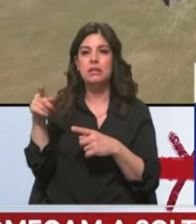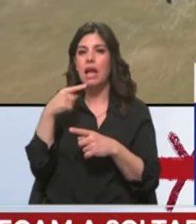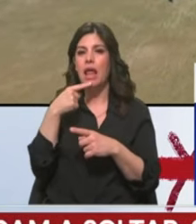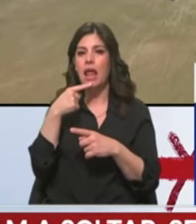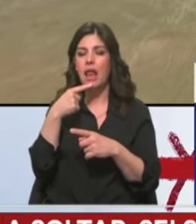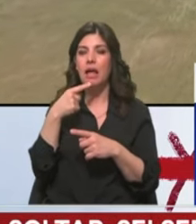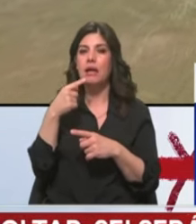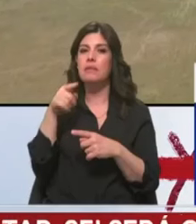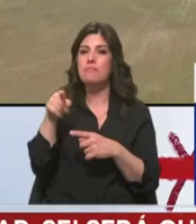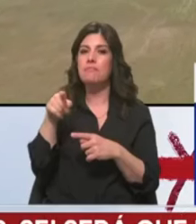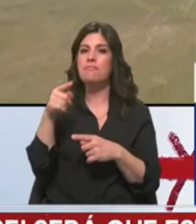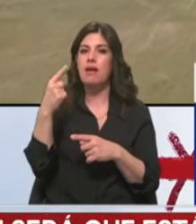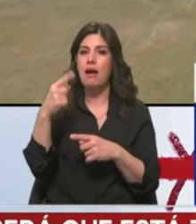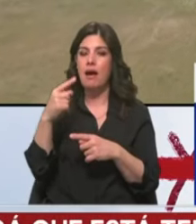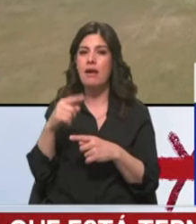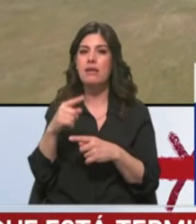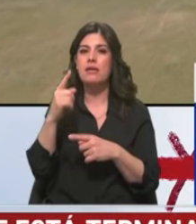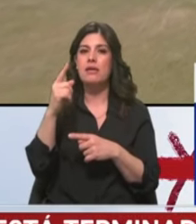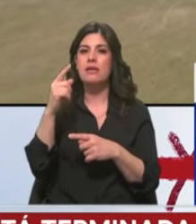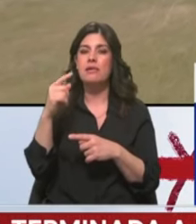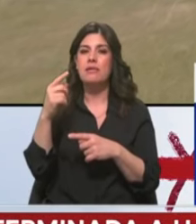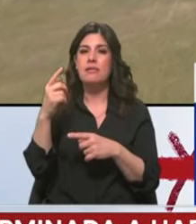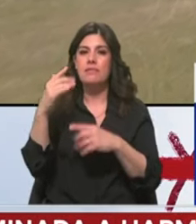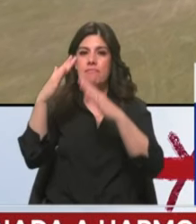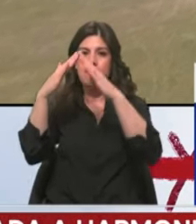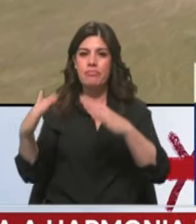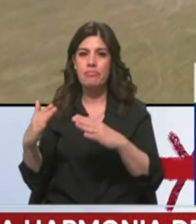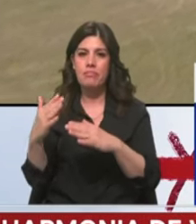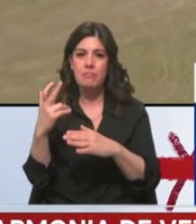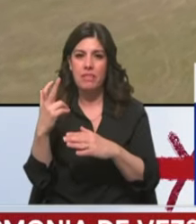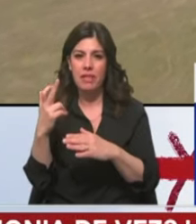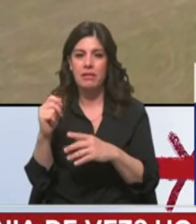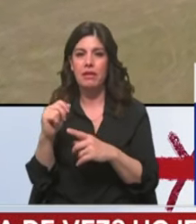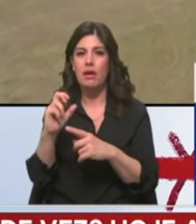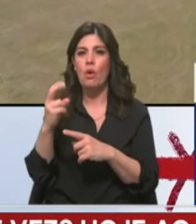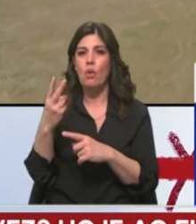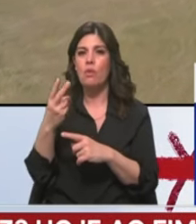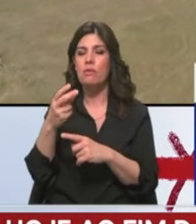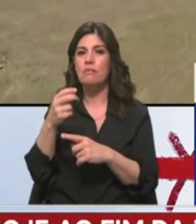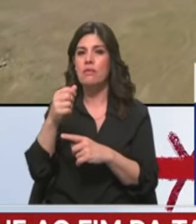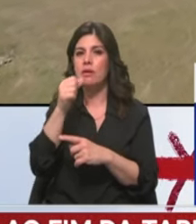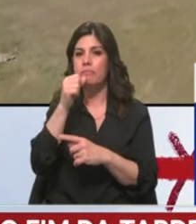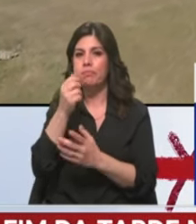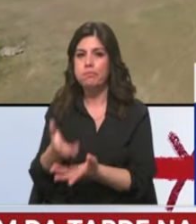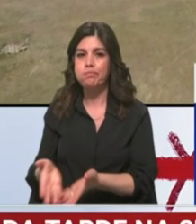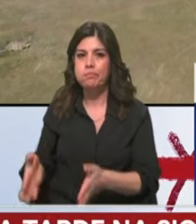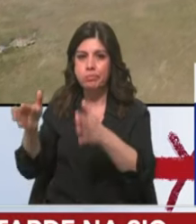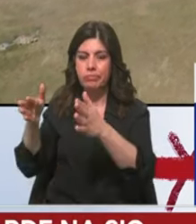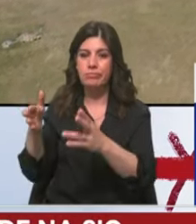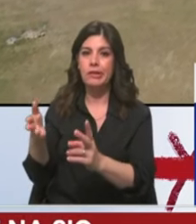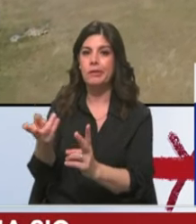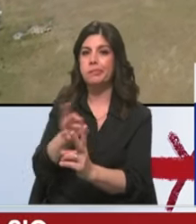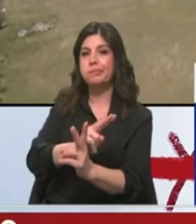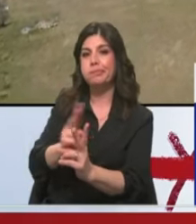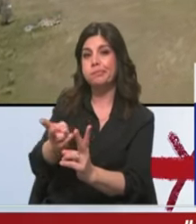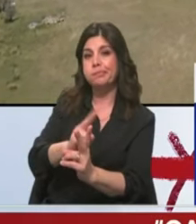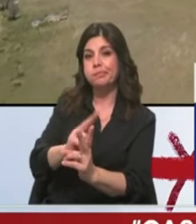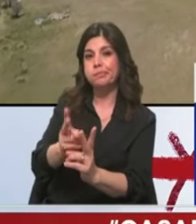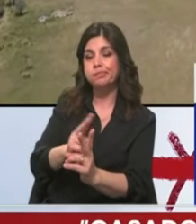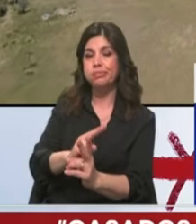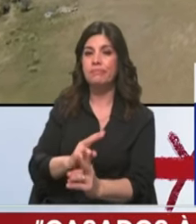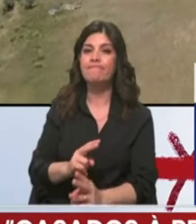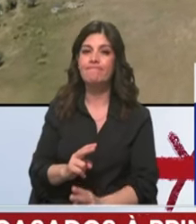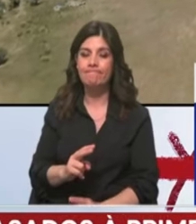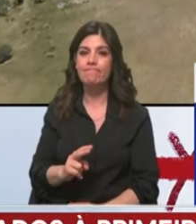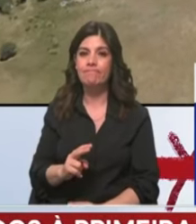há lá um barracão ou um depósito e que talvez fosse nesse barracão ou nesse depósito que